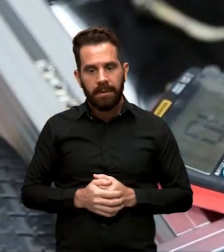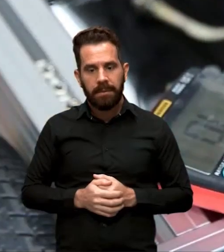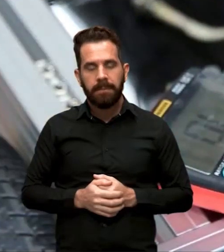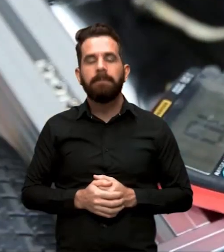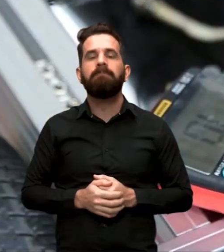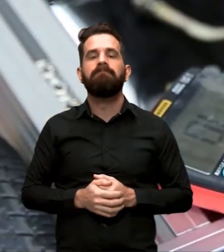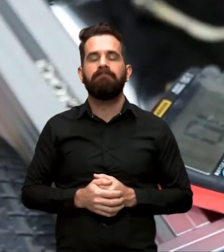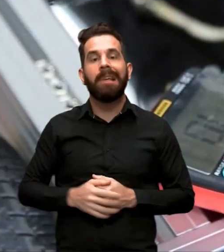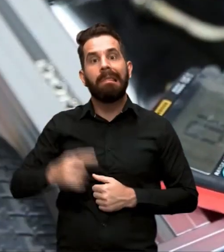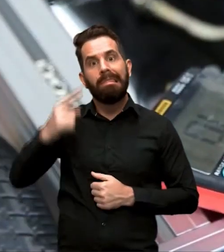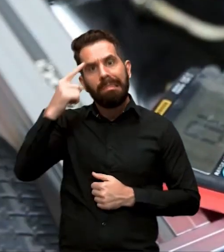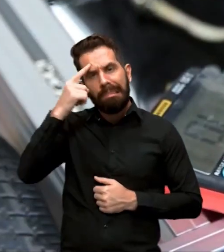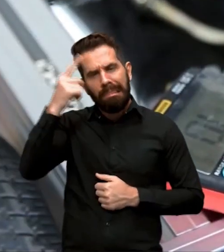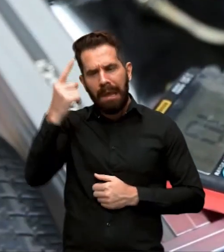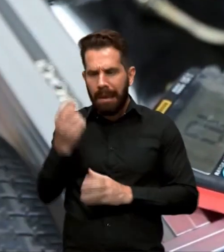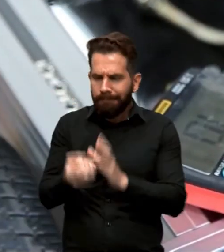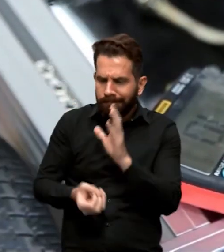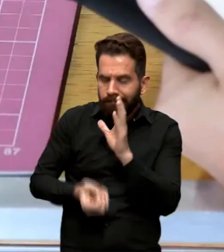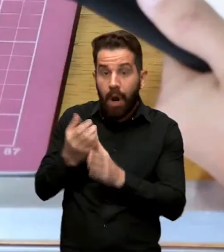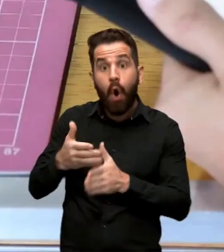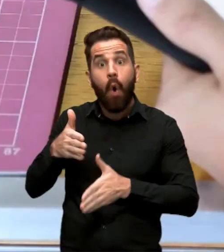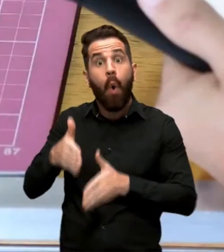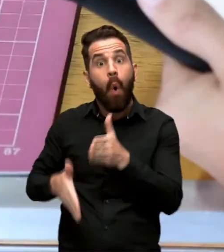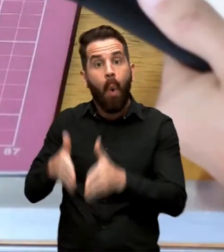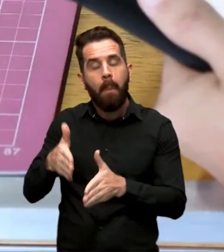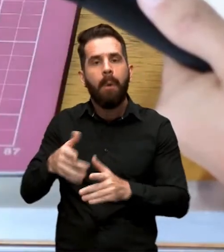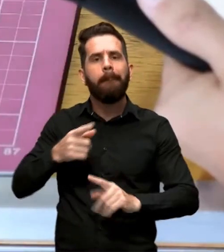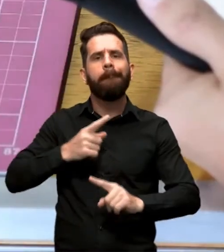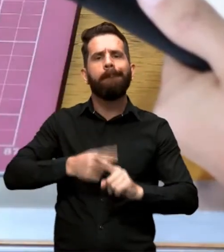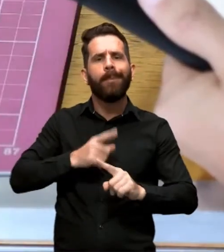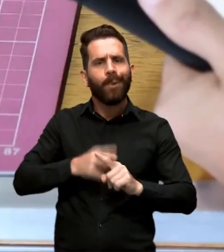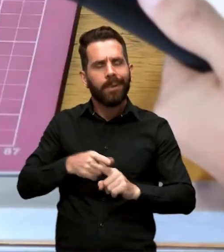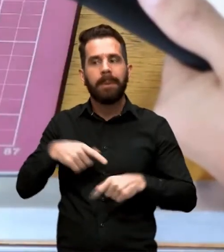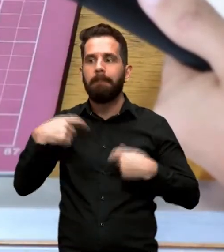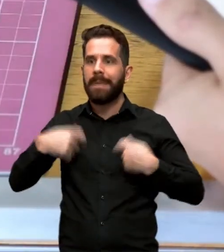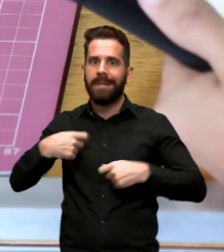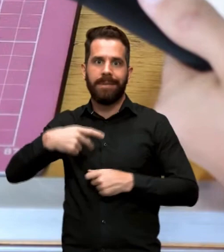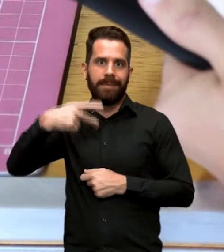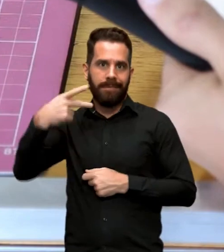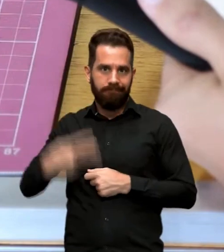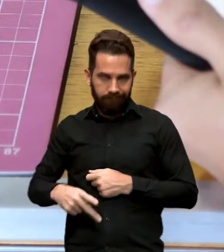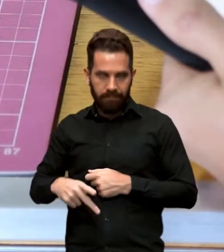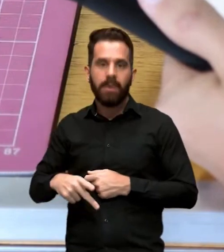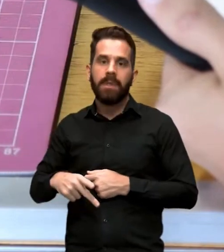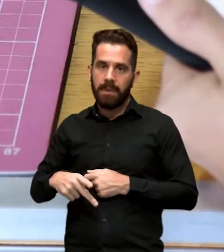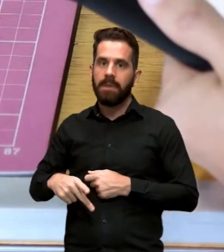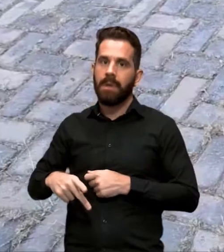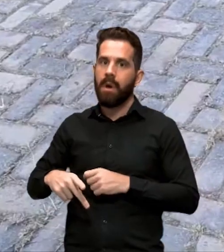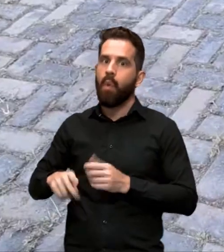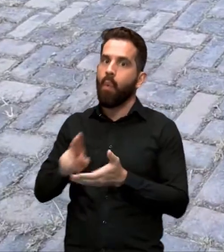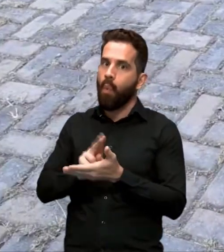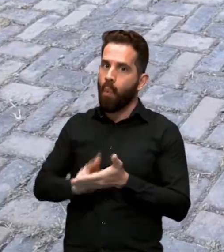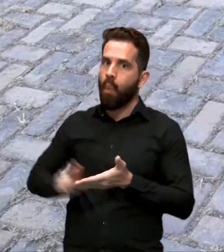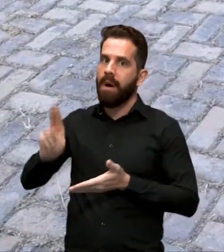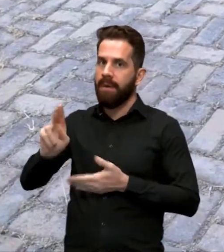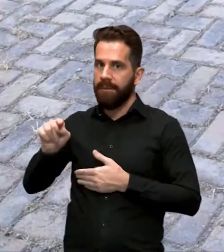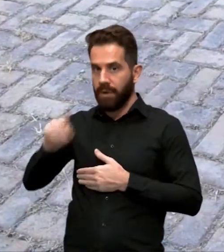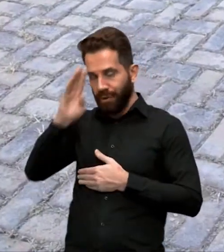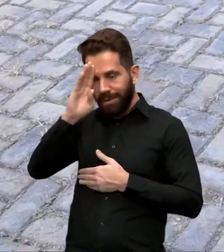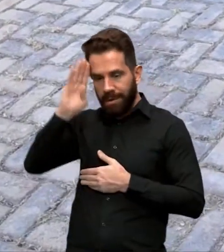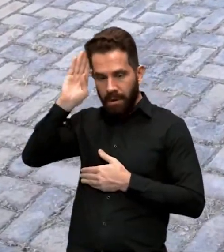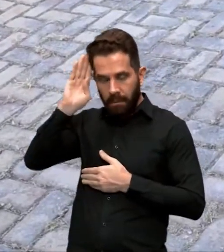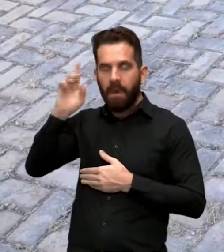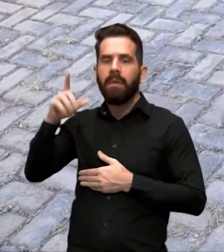A ideia de construir um robô nasce de uma demanda acadêmica. O mestrado profissional em administração pública da